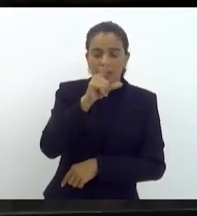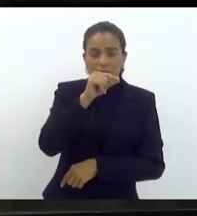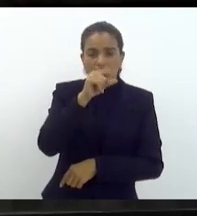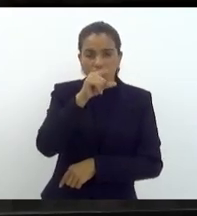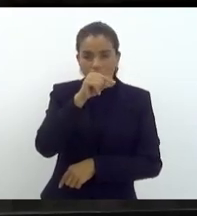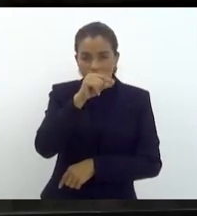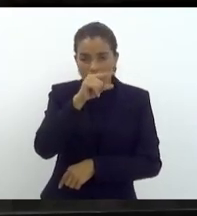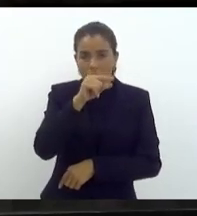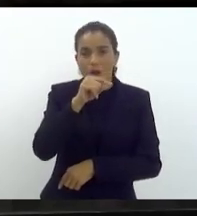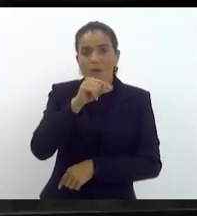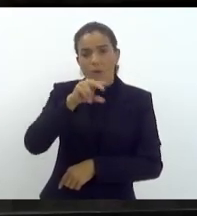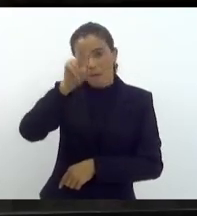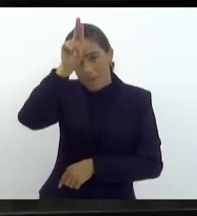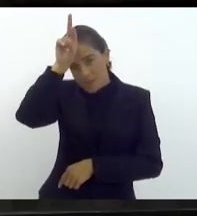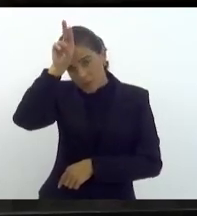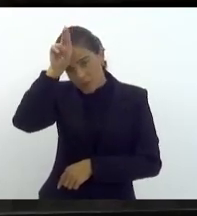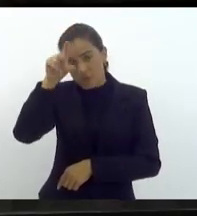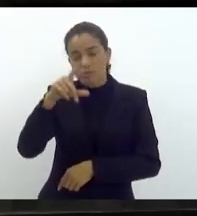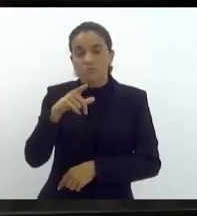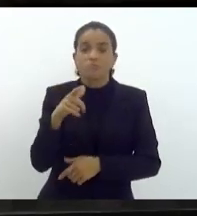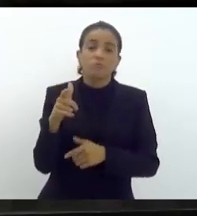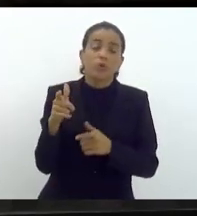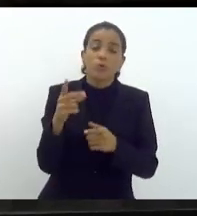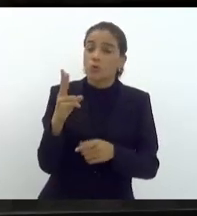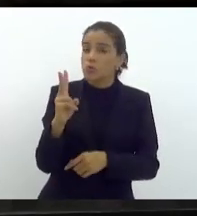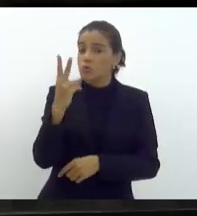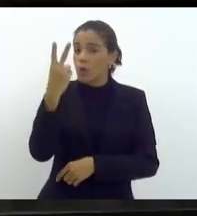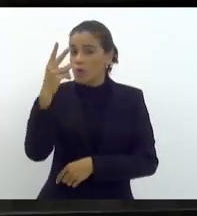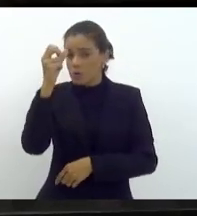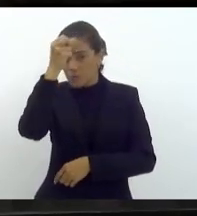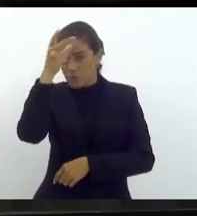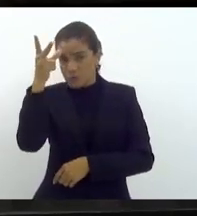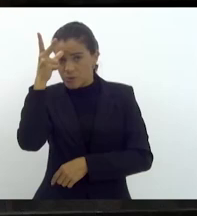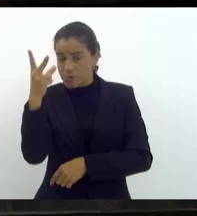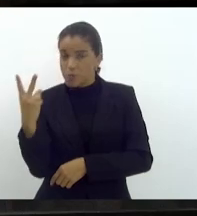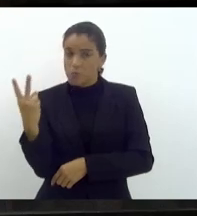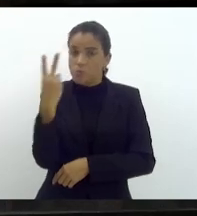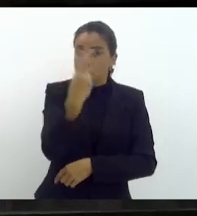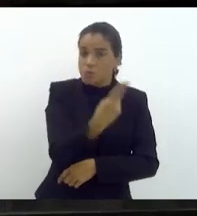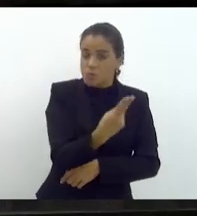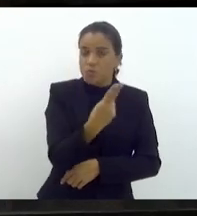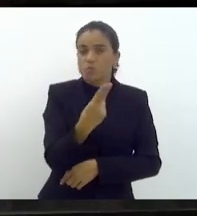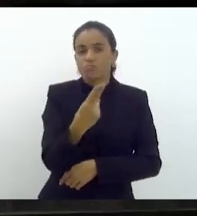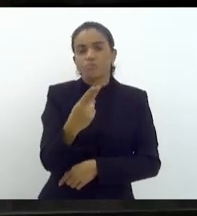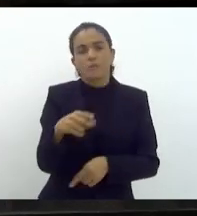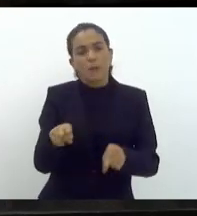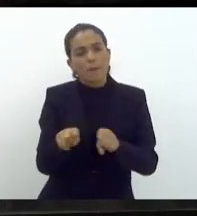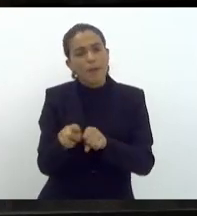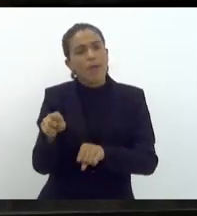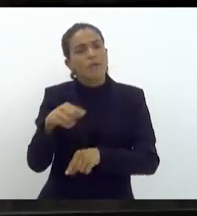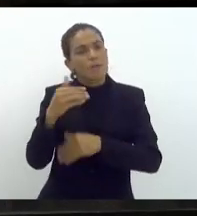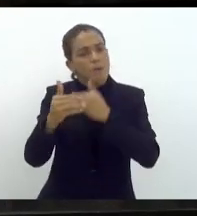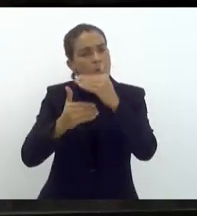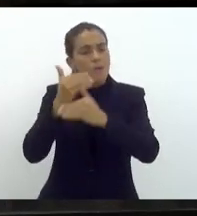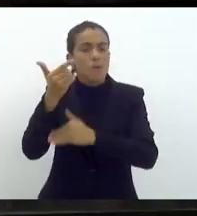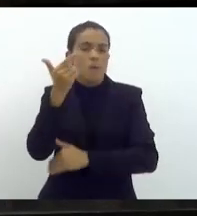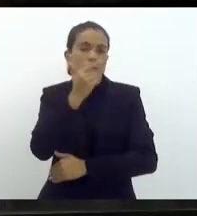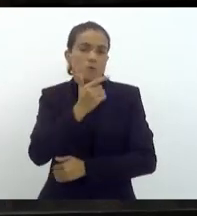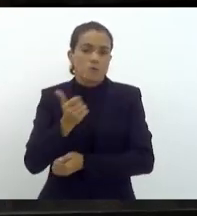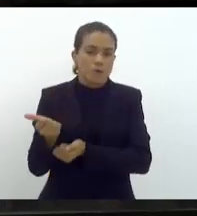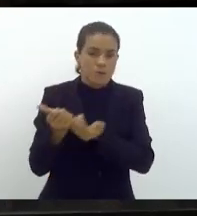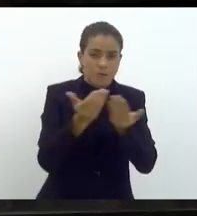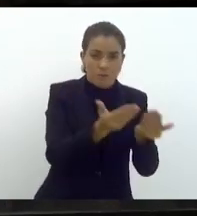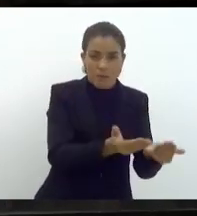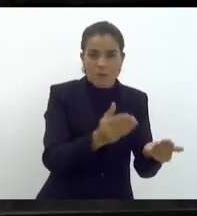Batalhão faz o policiamento de três municípios juntos. E com isso nós estamos também conseguindo levar para Nova